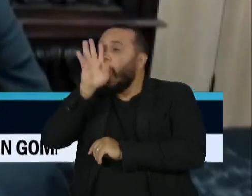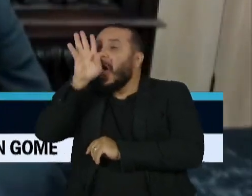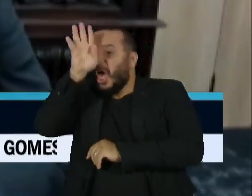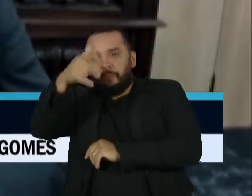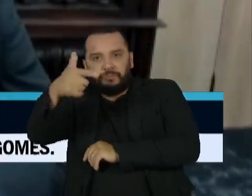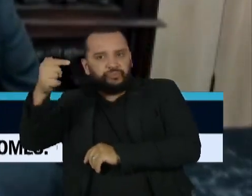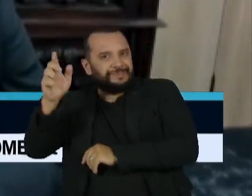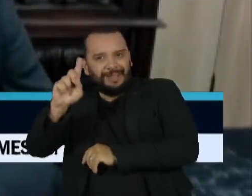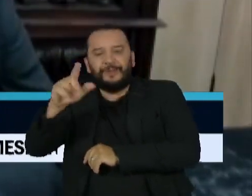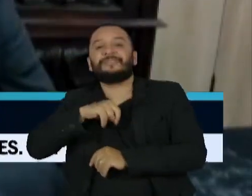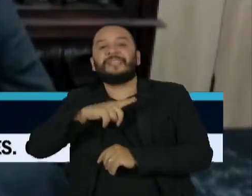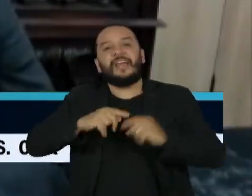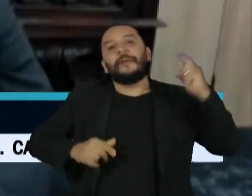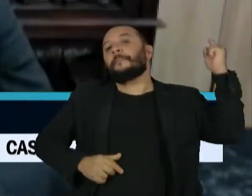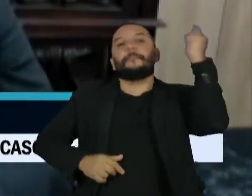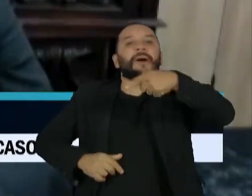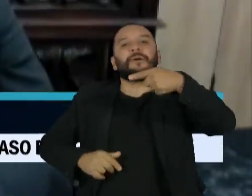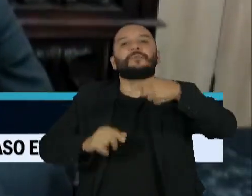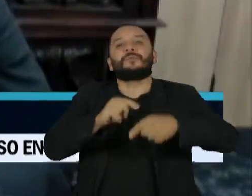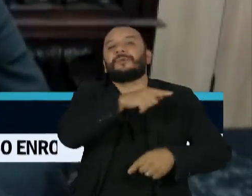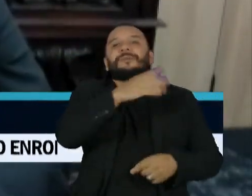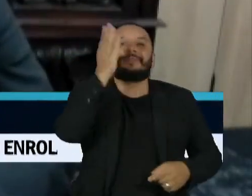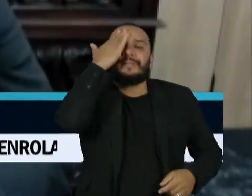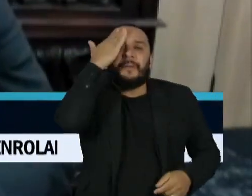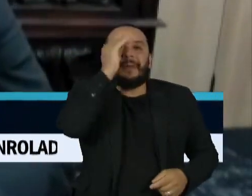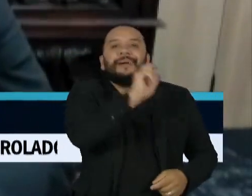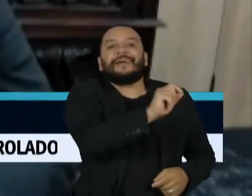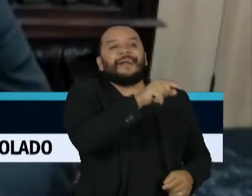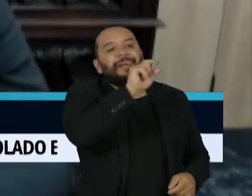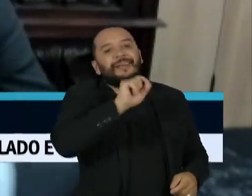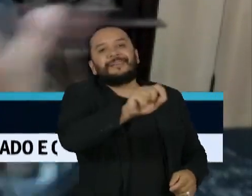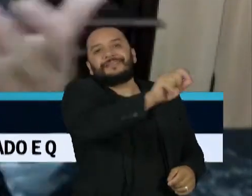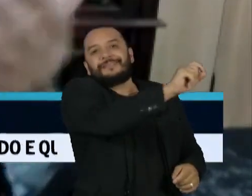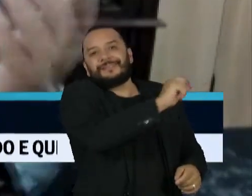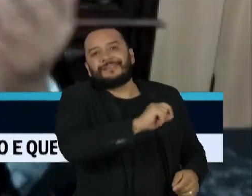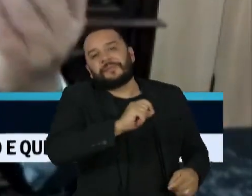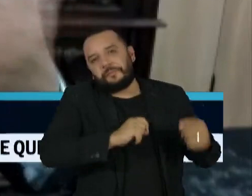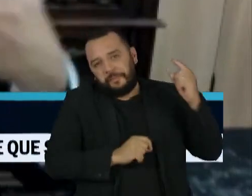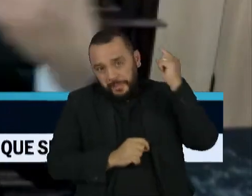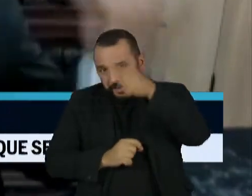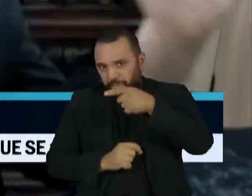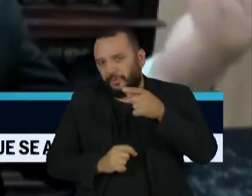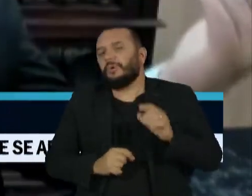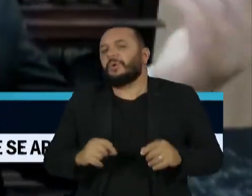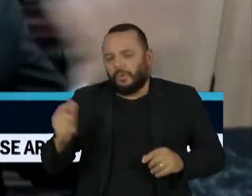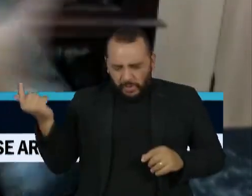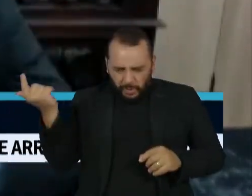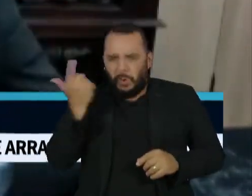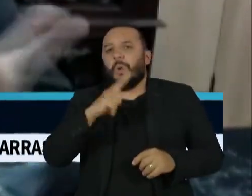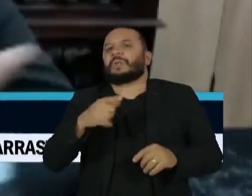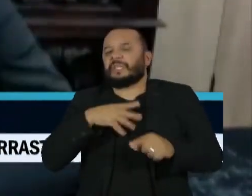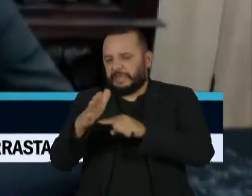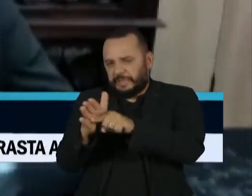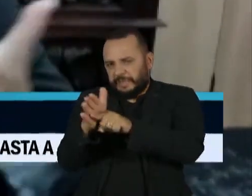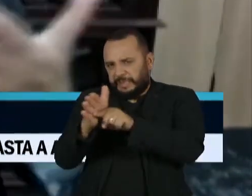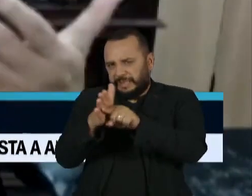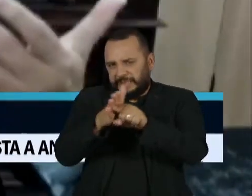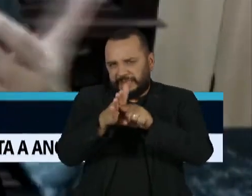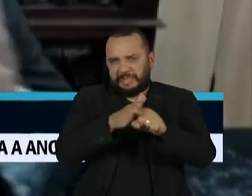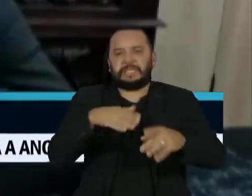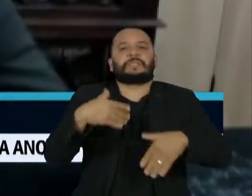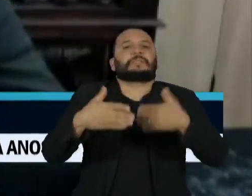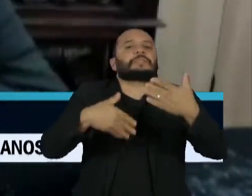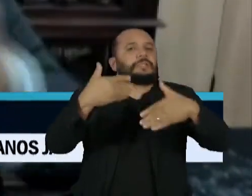desafio é transpor essa fronteira, já transpusemos a bem da verdade, porque há elementos